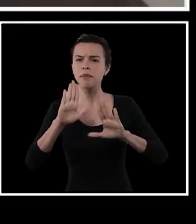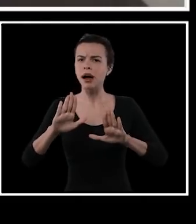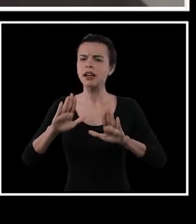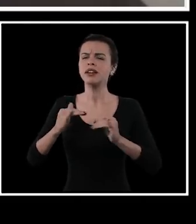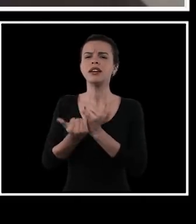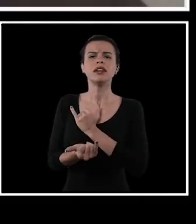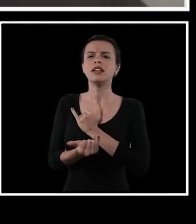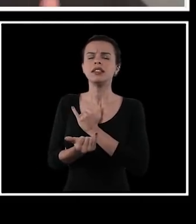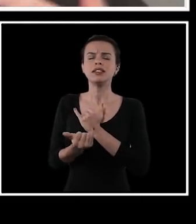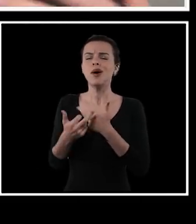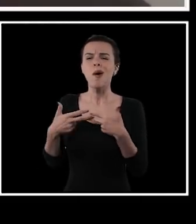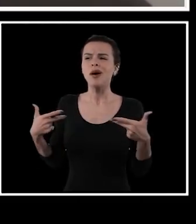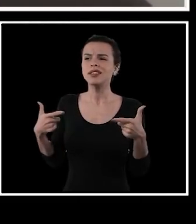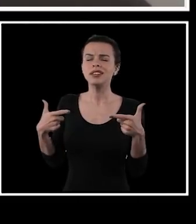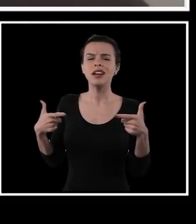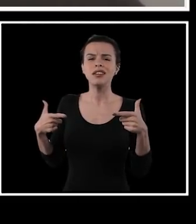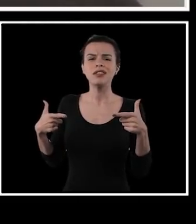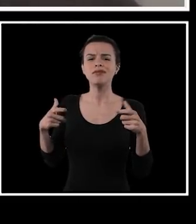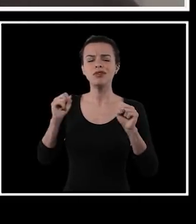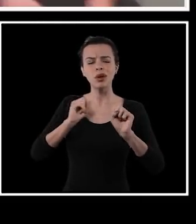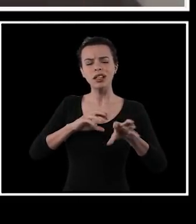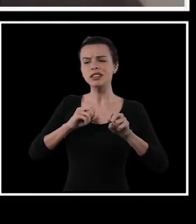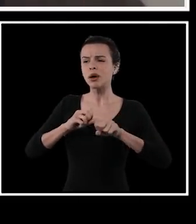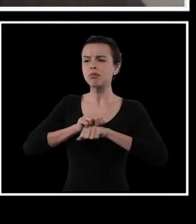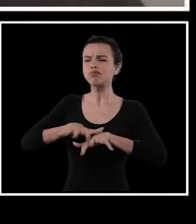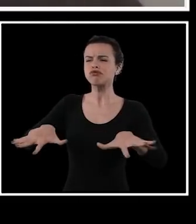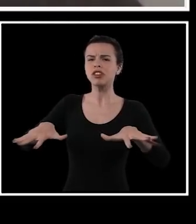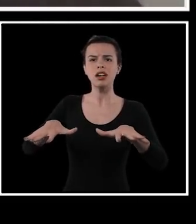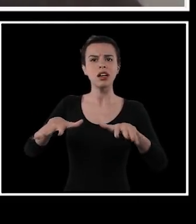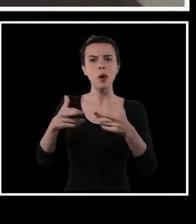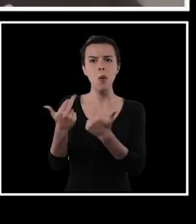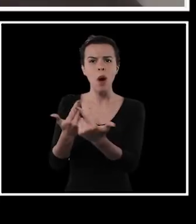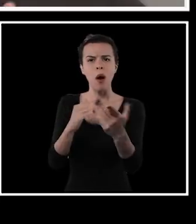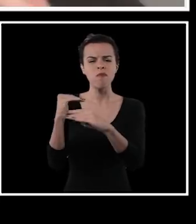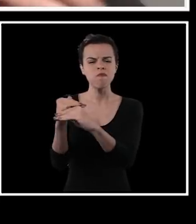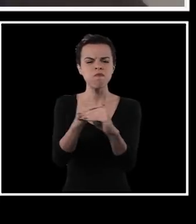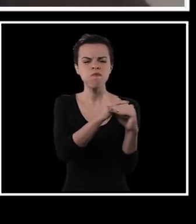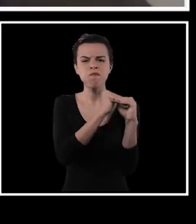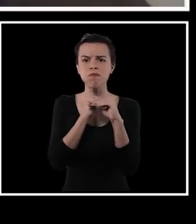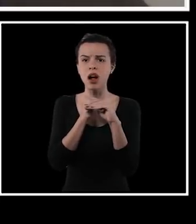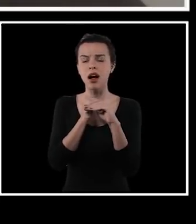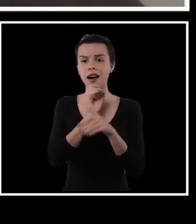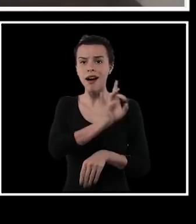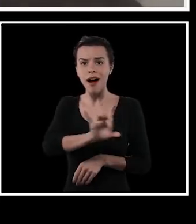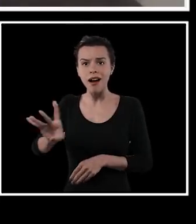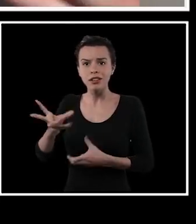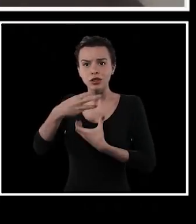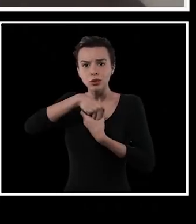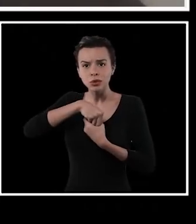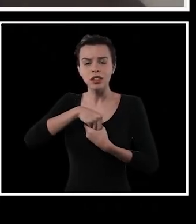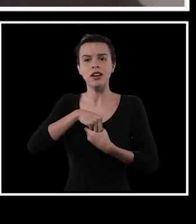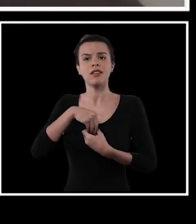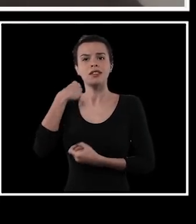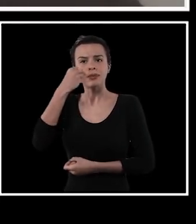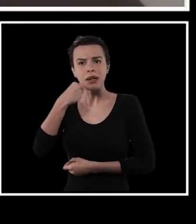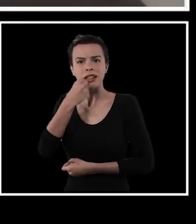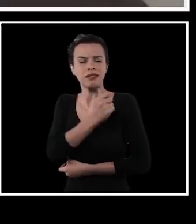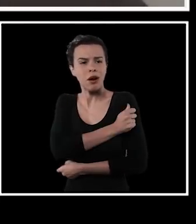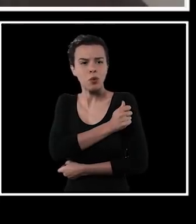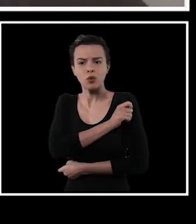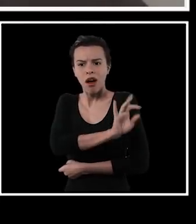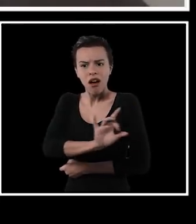algo que é massificado, que deixa de lado a experiência dos alunos, que deixa de lado a subjetividade deles, os ritmos deles,